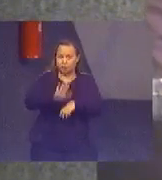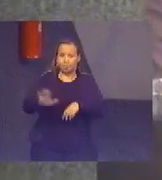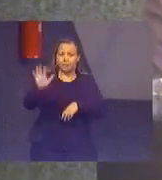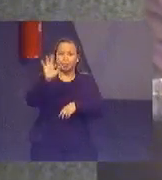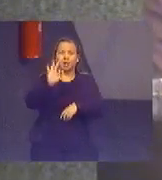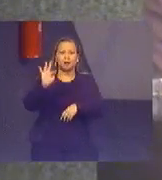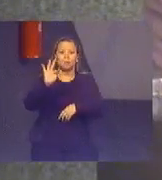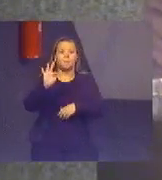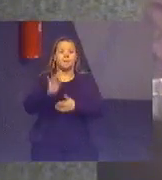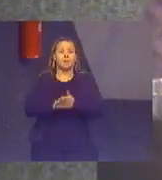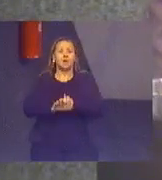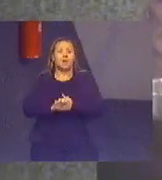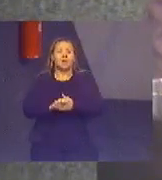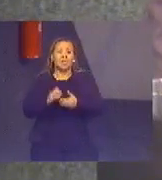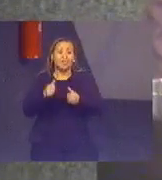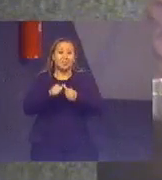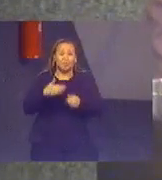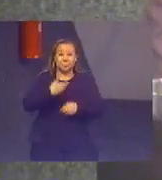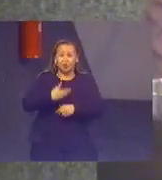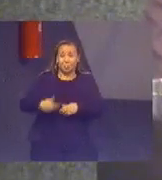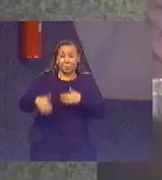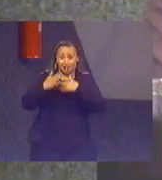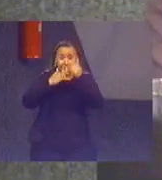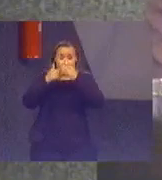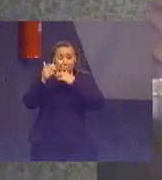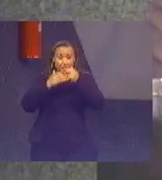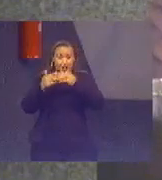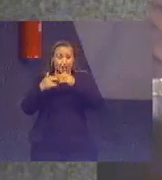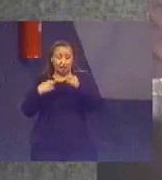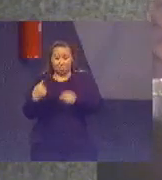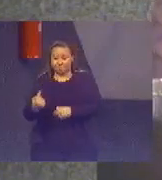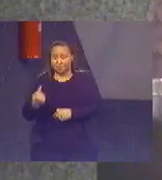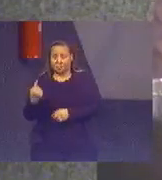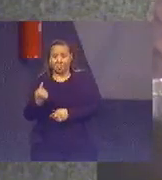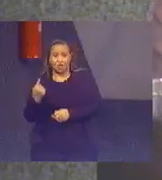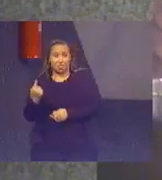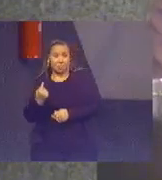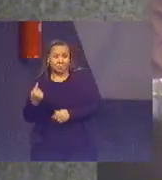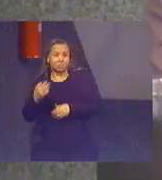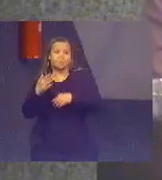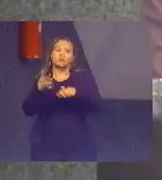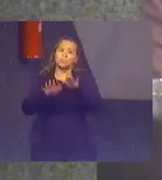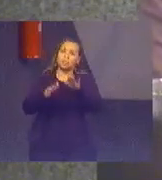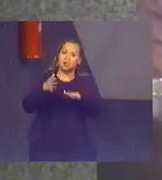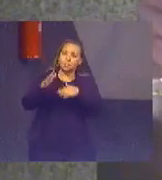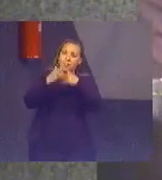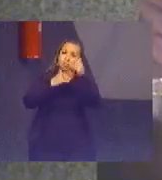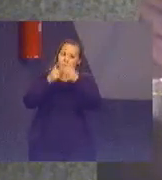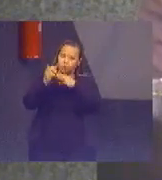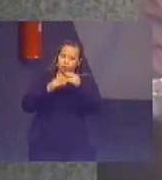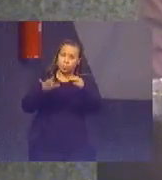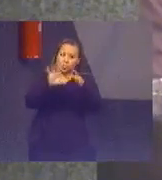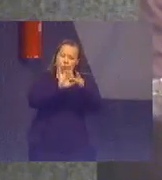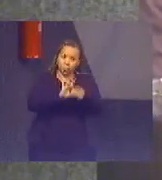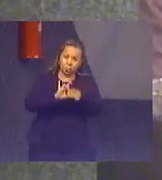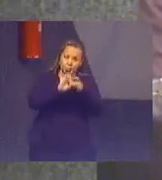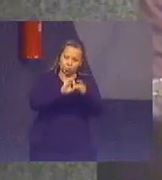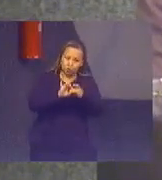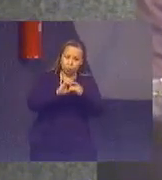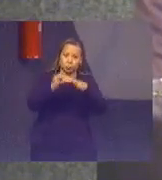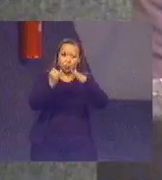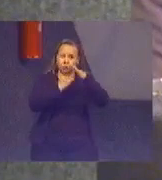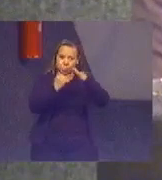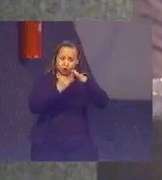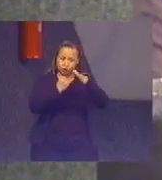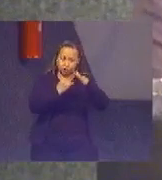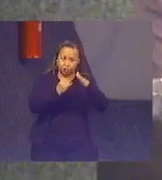muitas vezes, a atuação do governo é isolada. Às vezes, uma ação conjunta de diversos órgãos e entidades do Poder